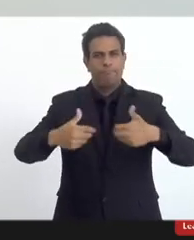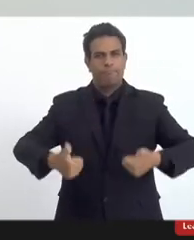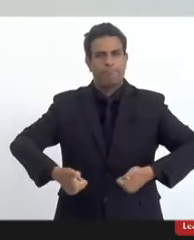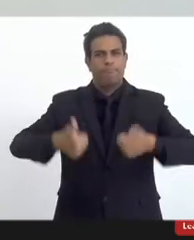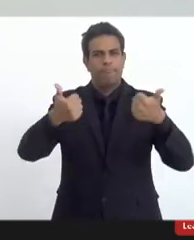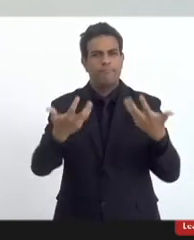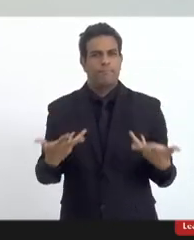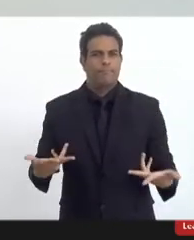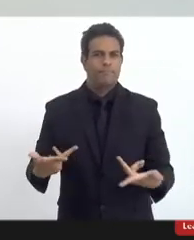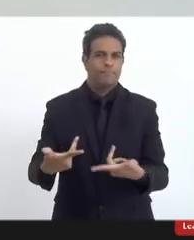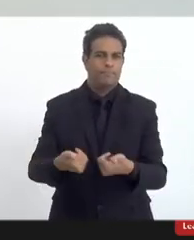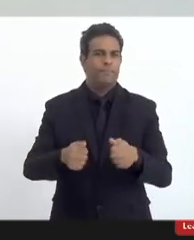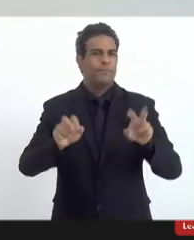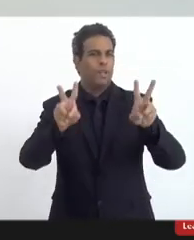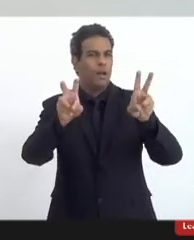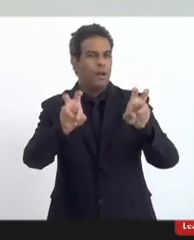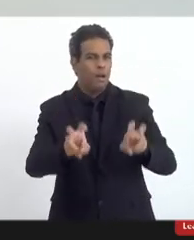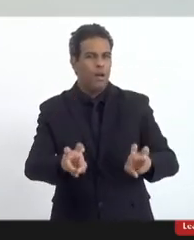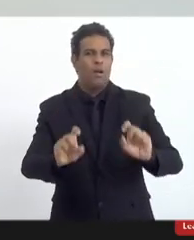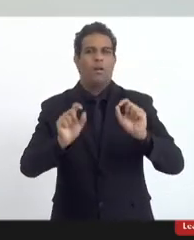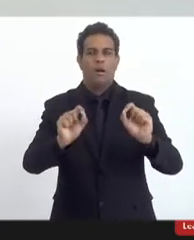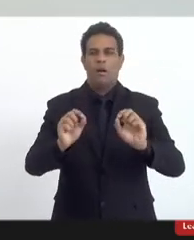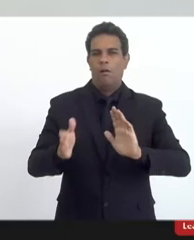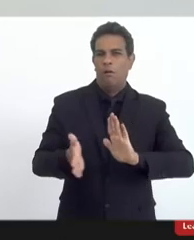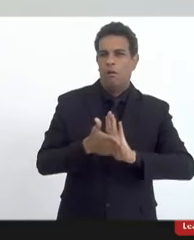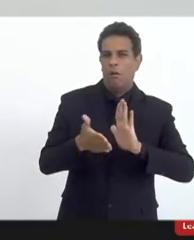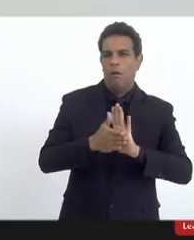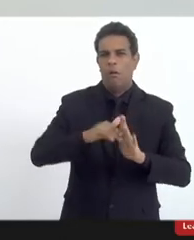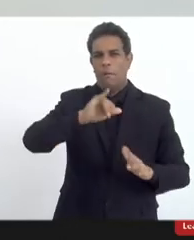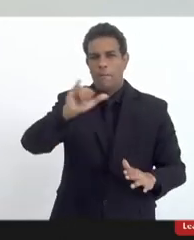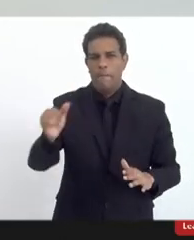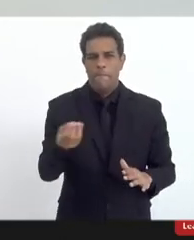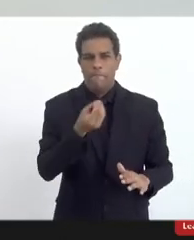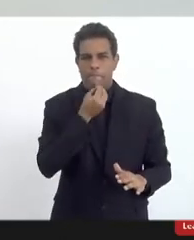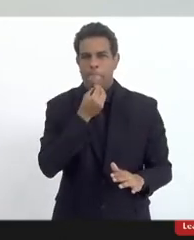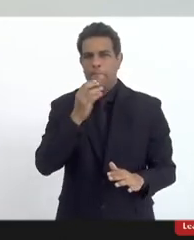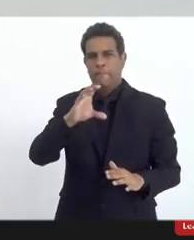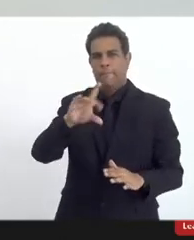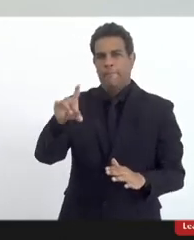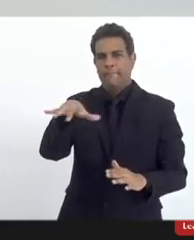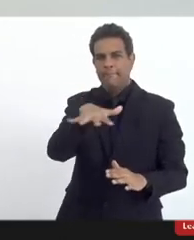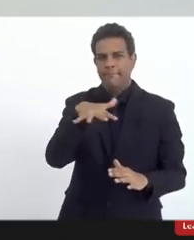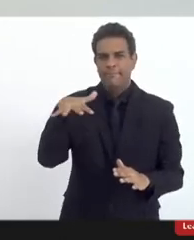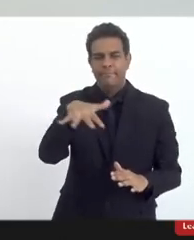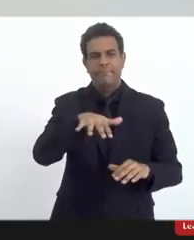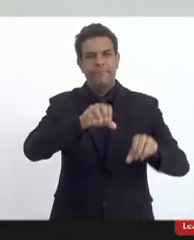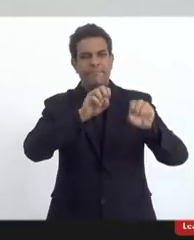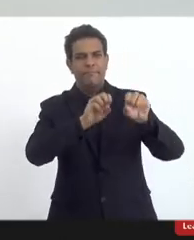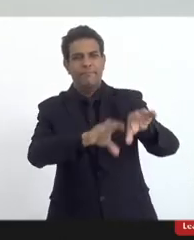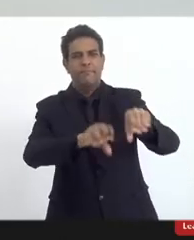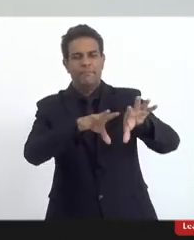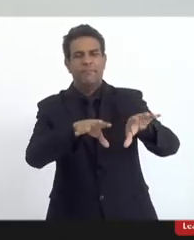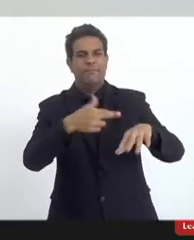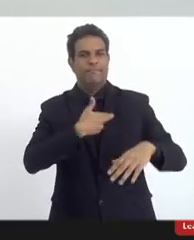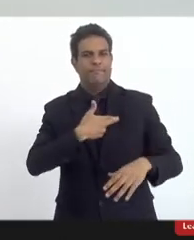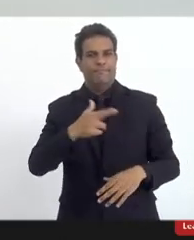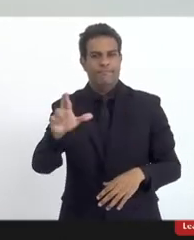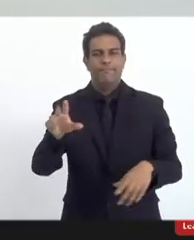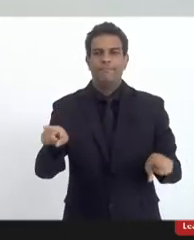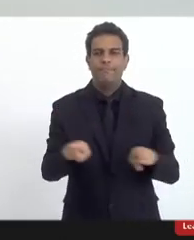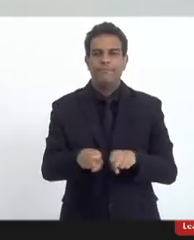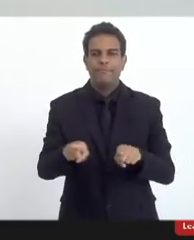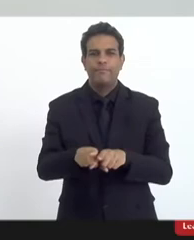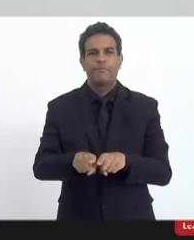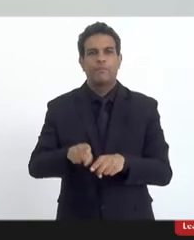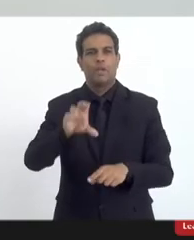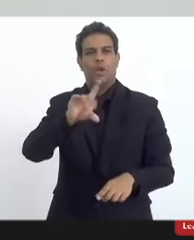melhor essa questão, até já aproveitando a coordenadora do ensino religioso, não só a coordenadora do